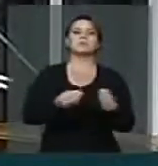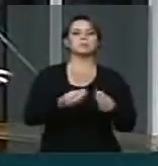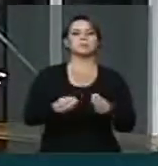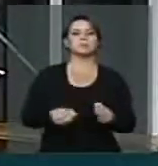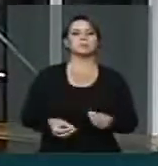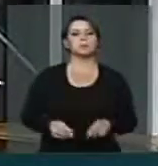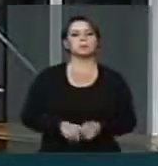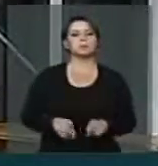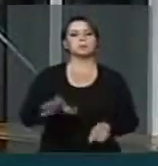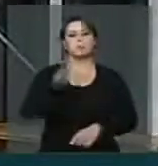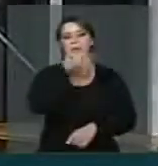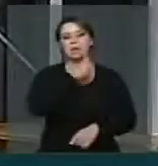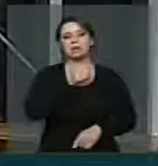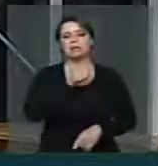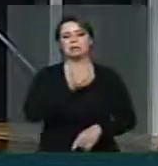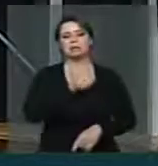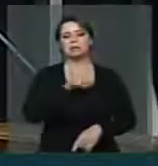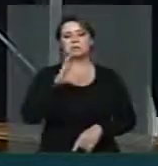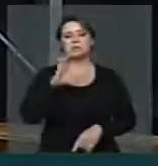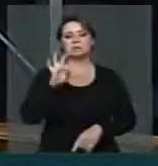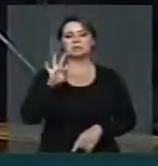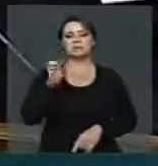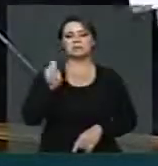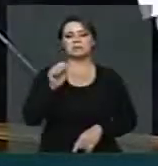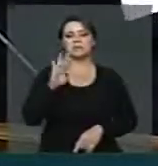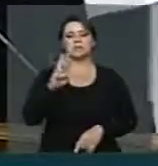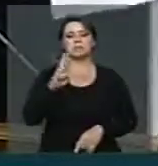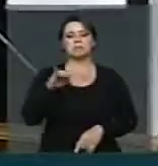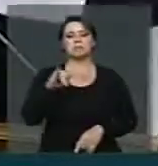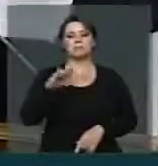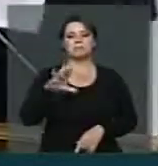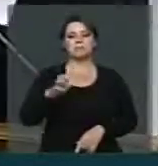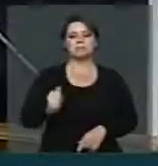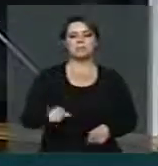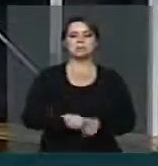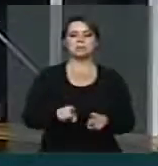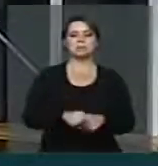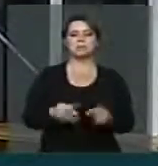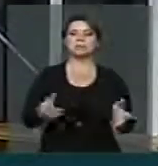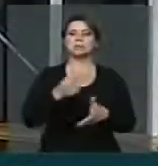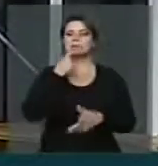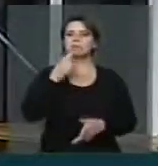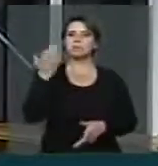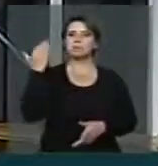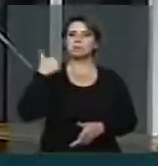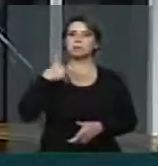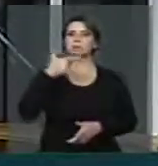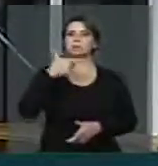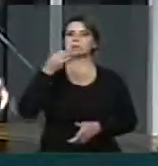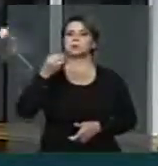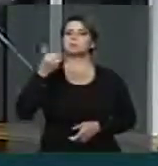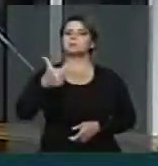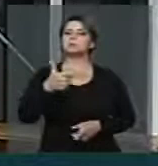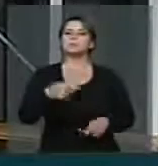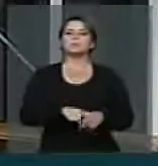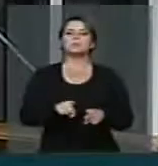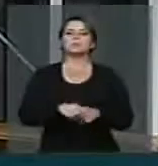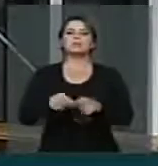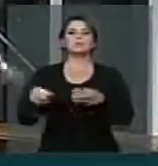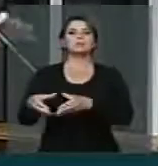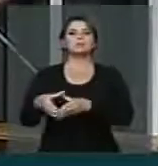cestas básicas. Nós temos que registrar que neste último ano de 2012, as